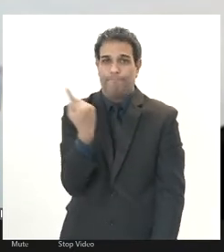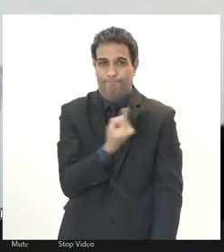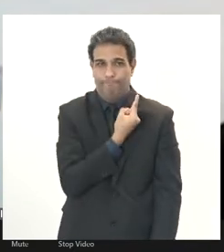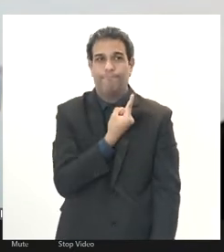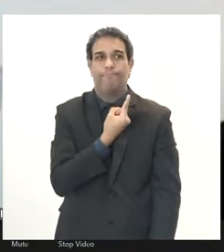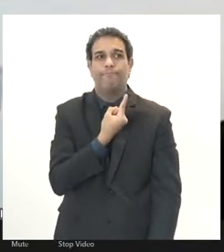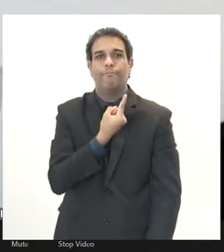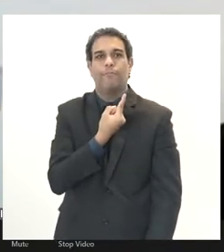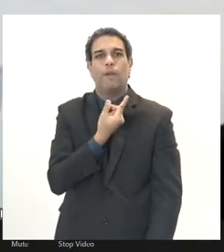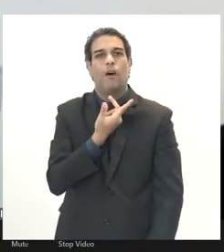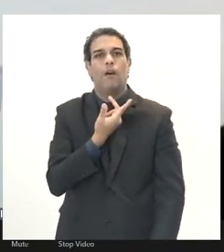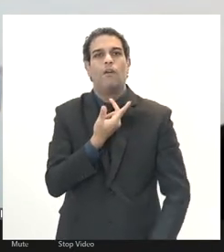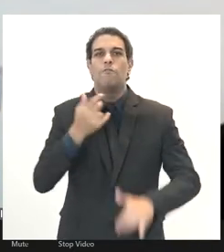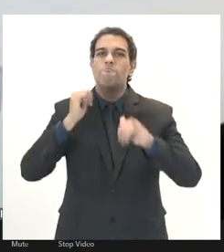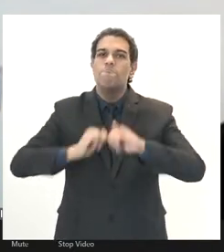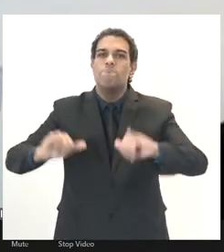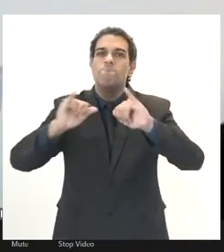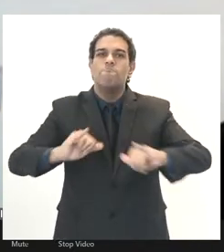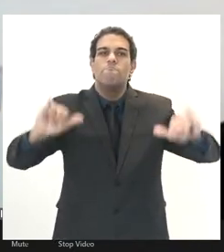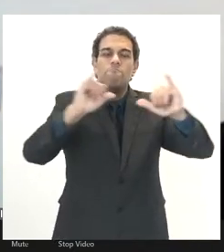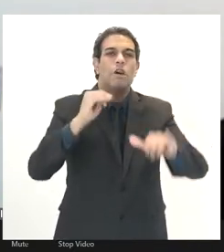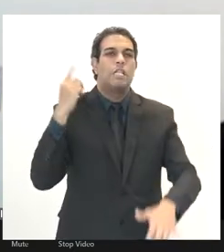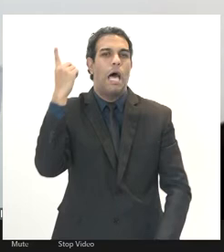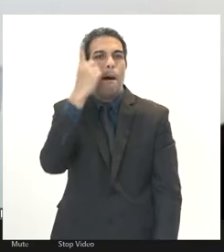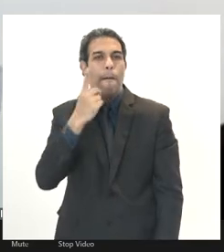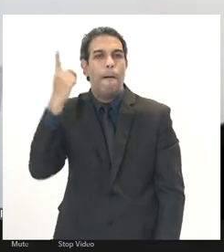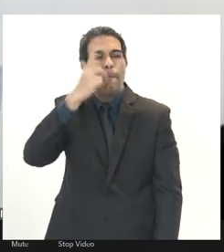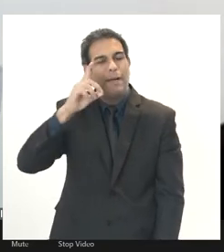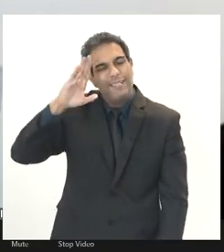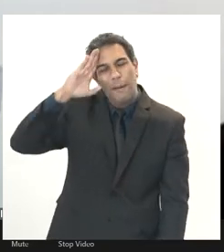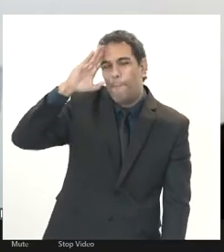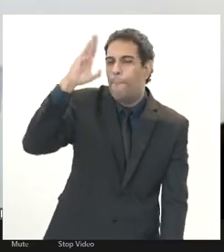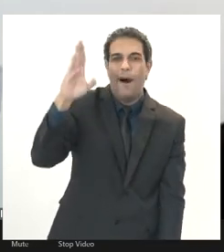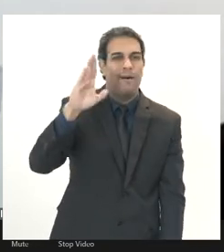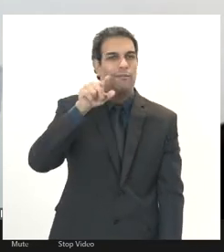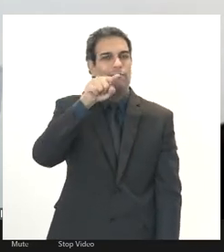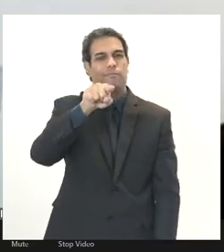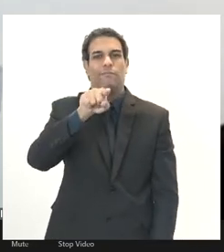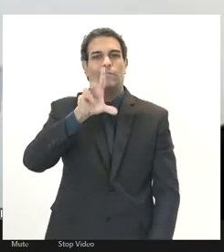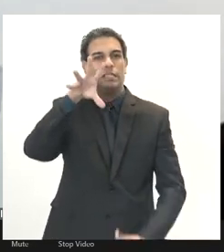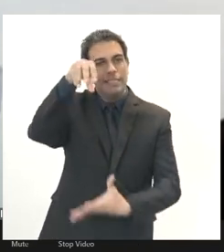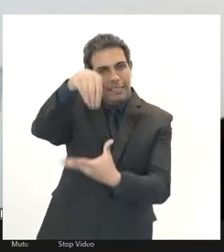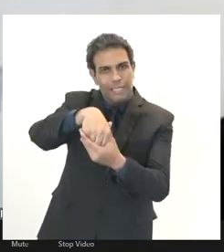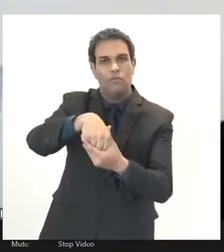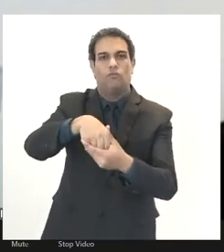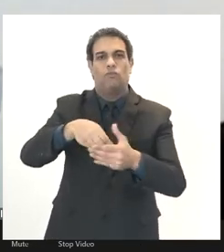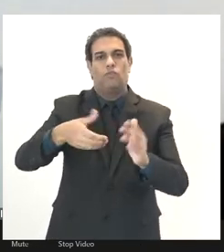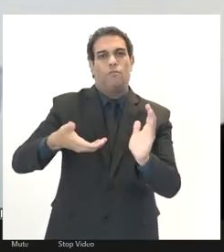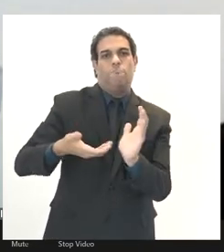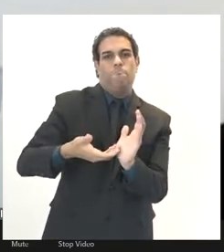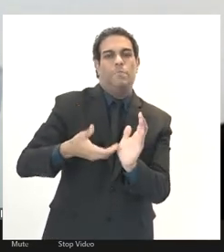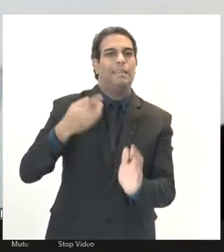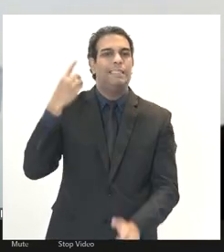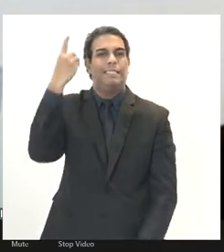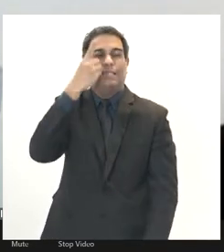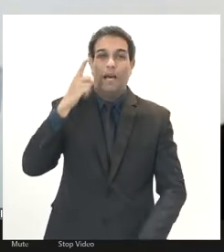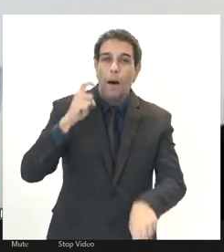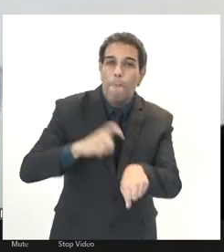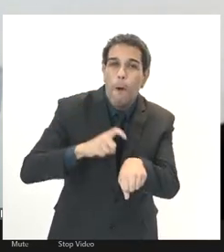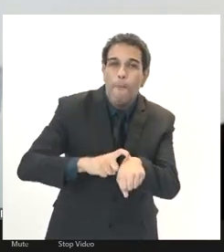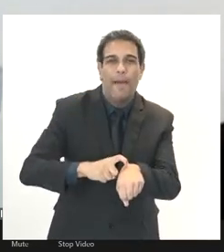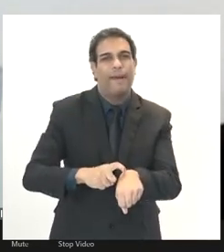mensagem a todos os parlamentares, principalmente aos deputados federais. Não é hora de